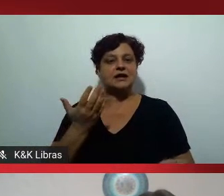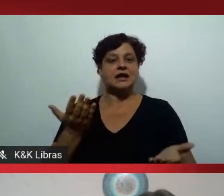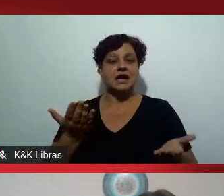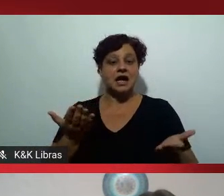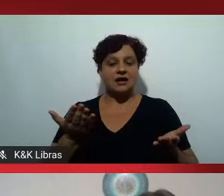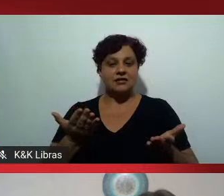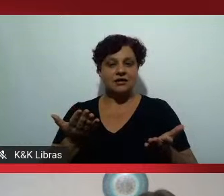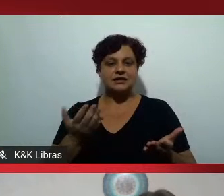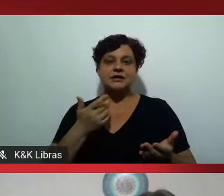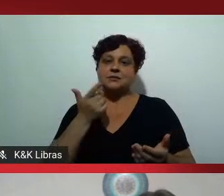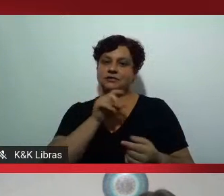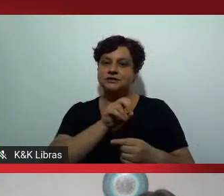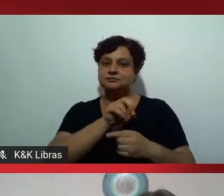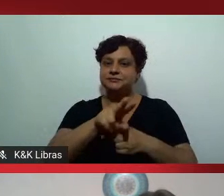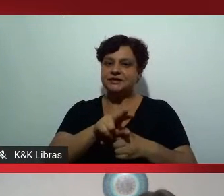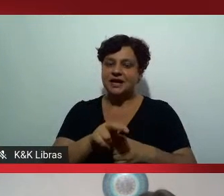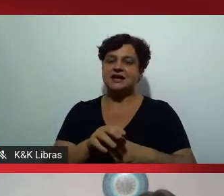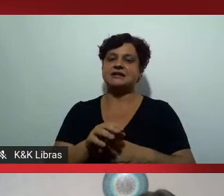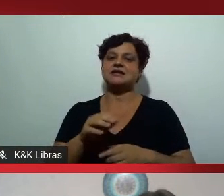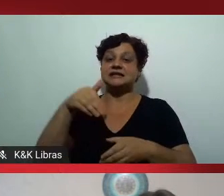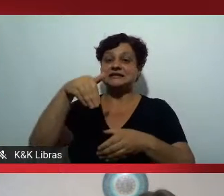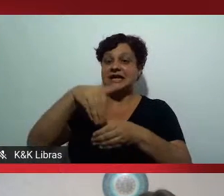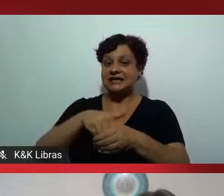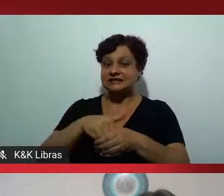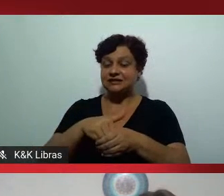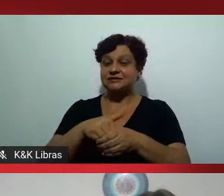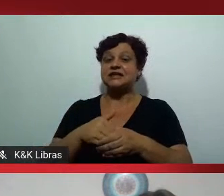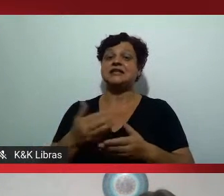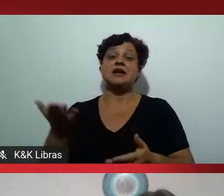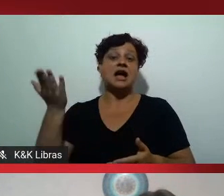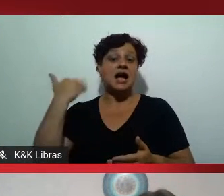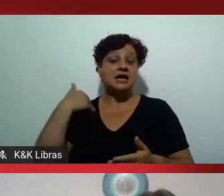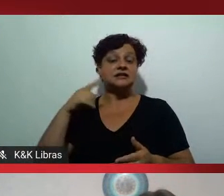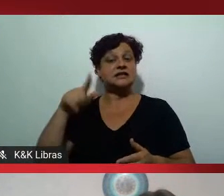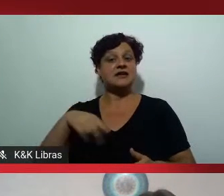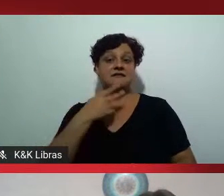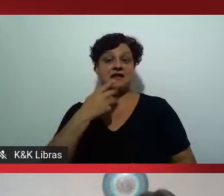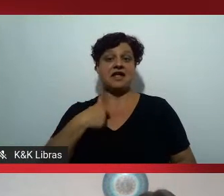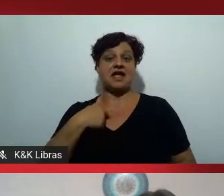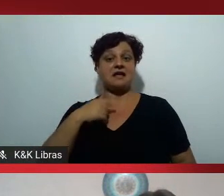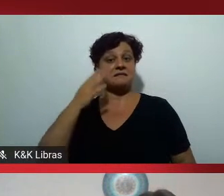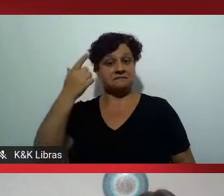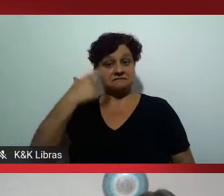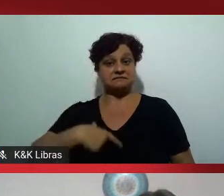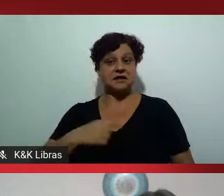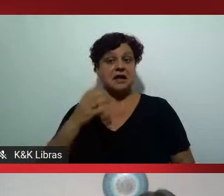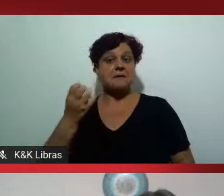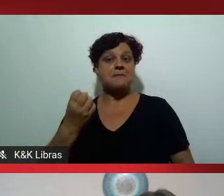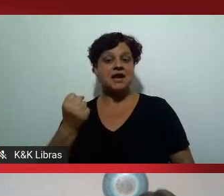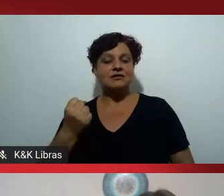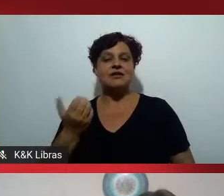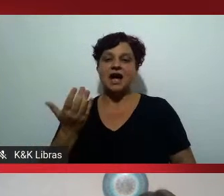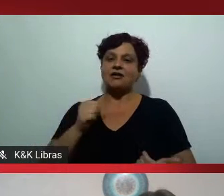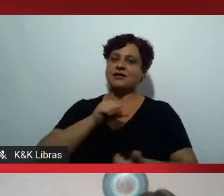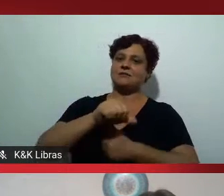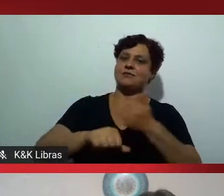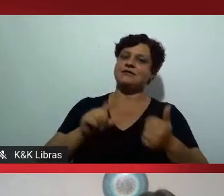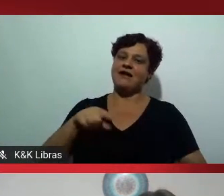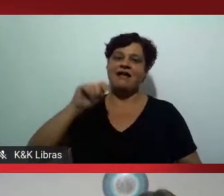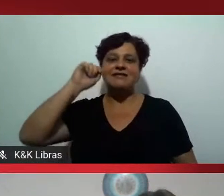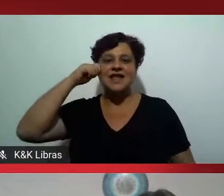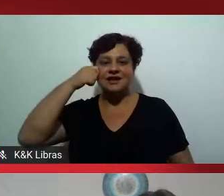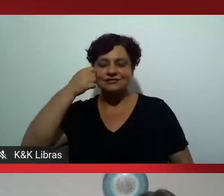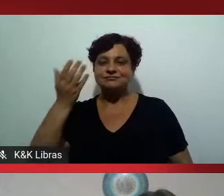nessas eleições apareciam como brancas e brancos hoje é também que começam a se dizer negros então